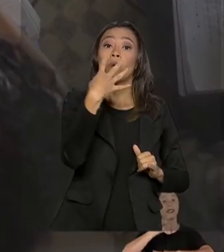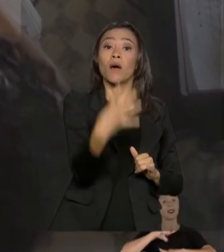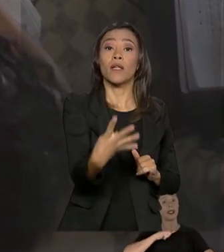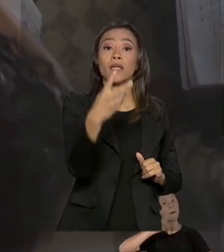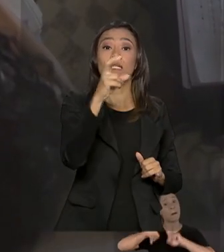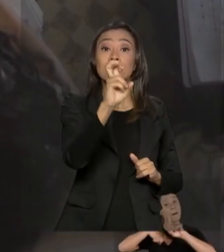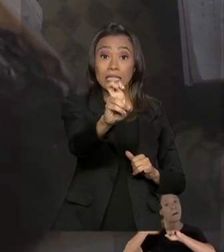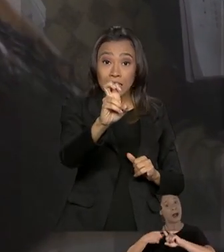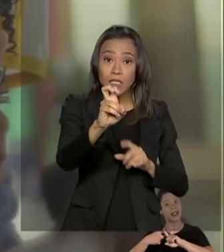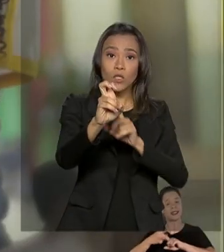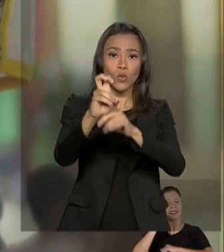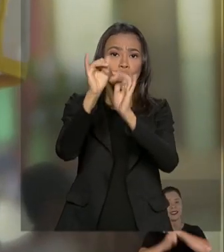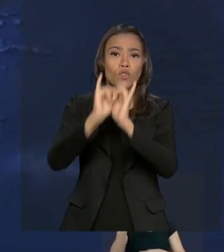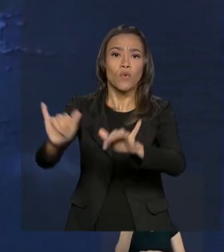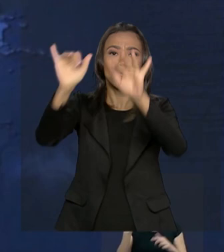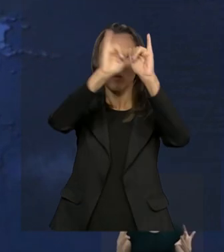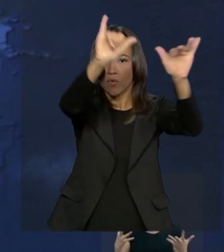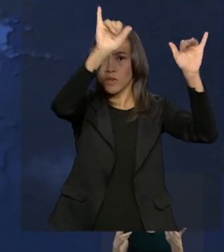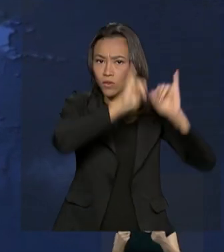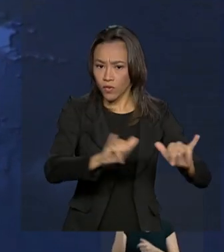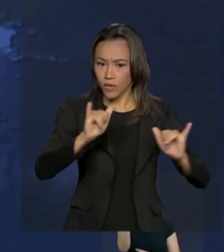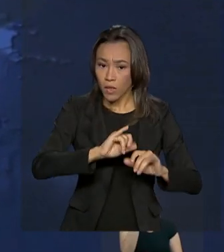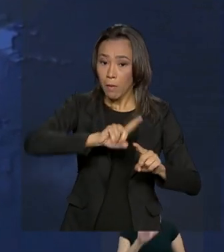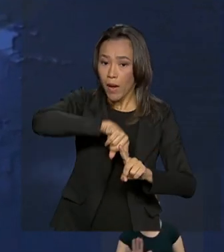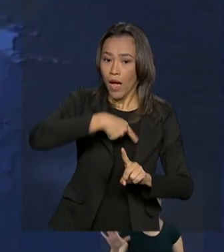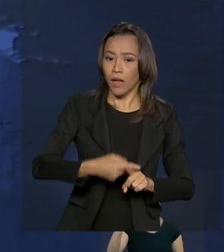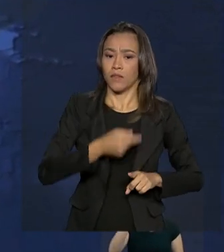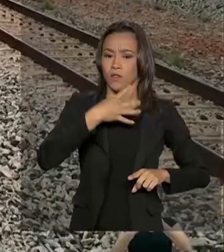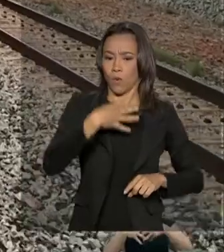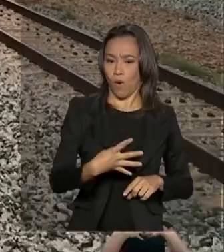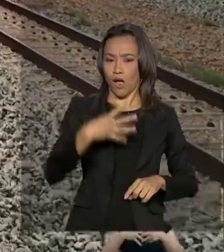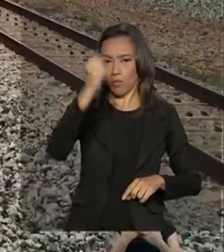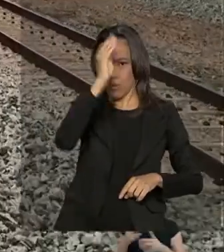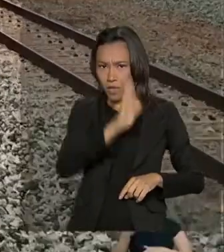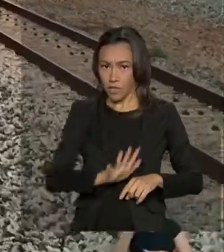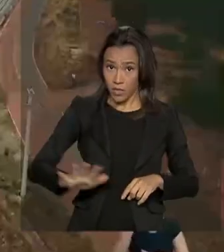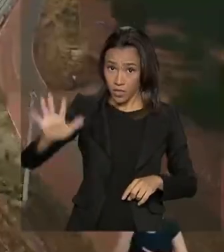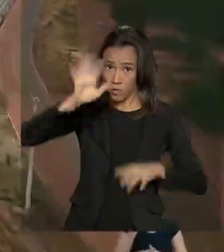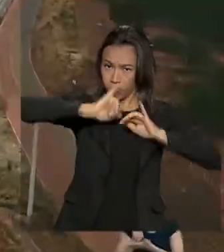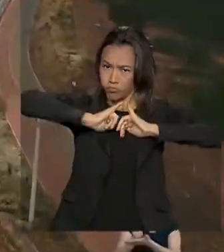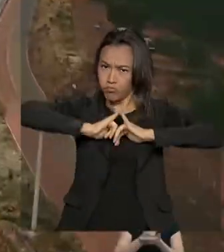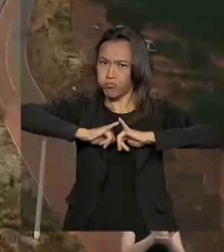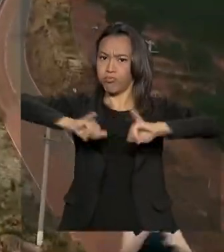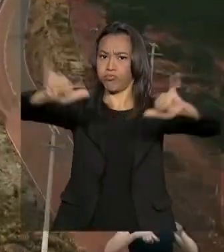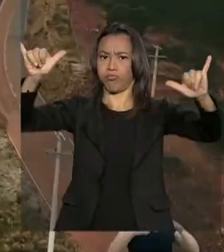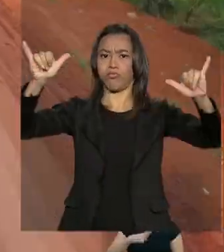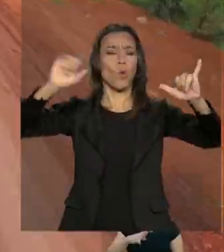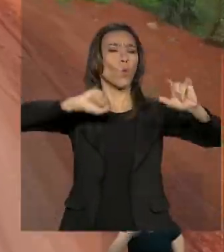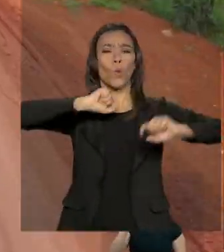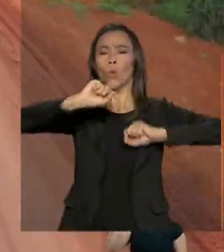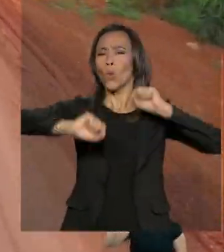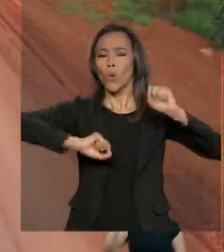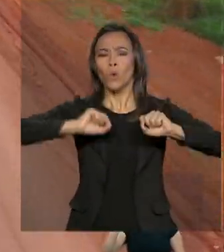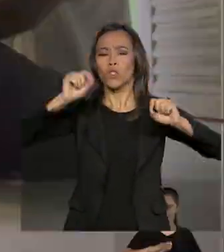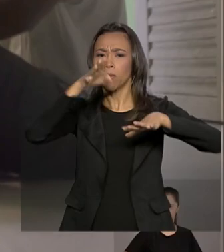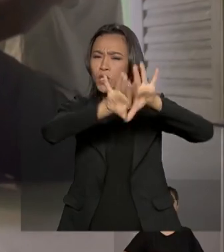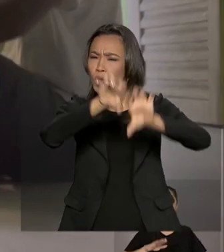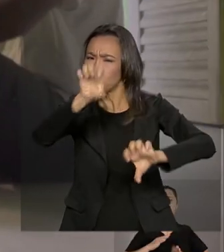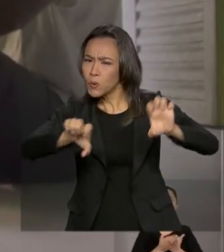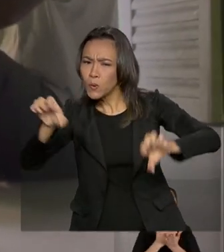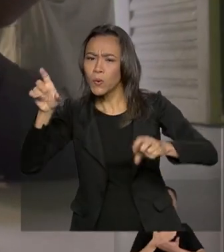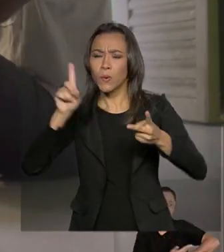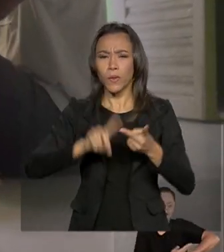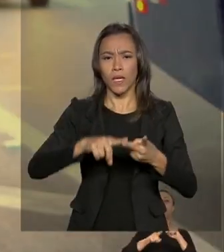peças publicitárias. Outras quatro peças nacionais também serão veiculadas, falando sobre infraestrutura,